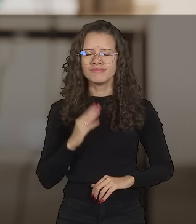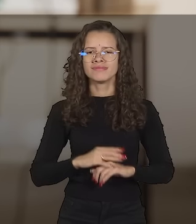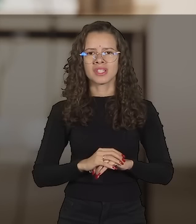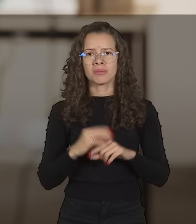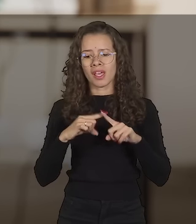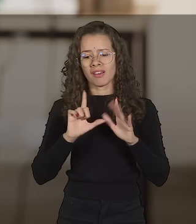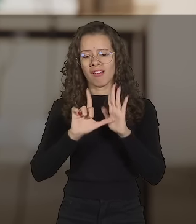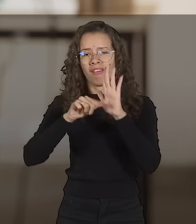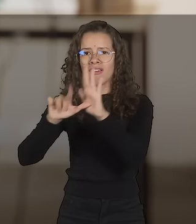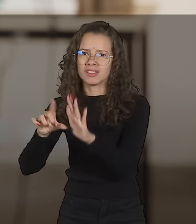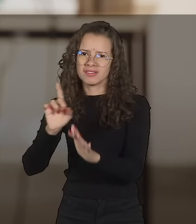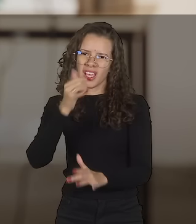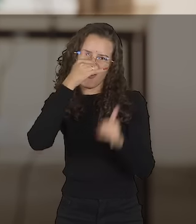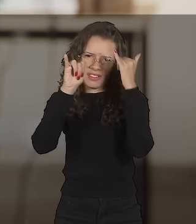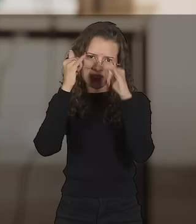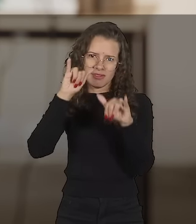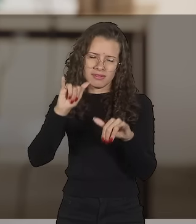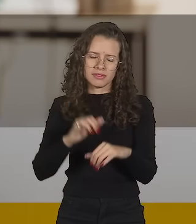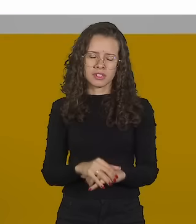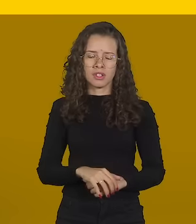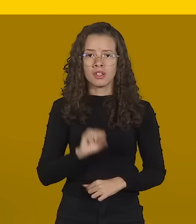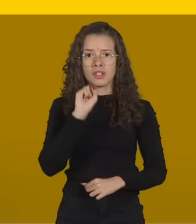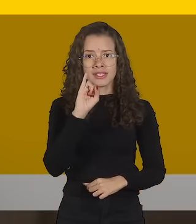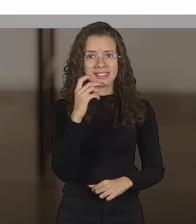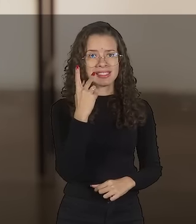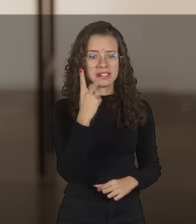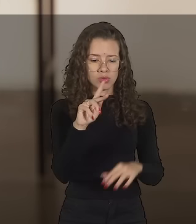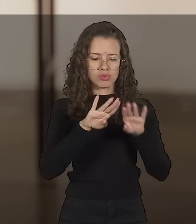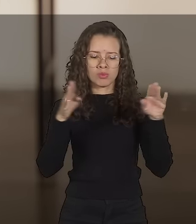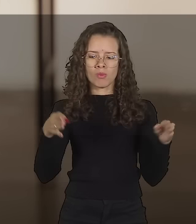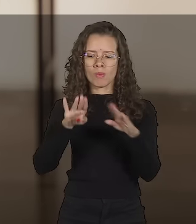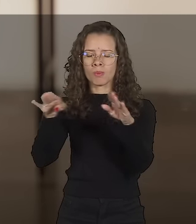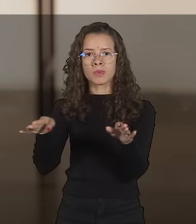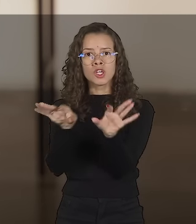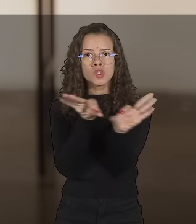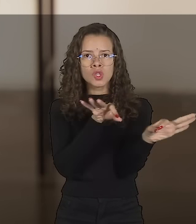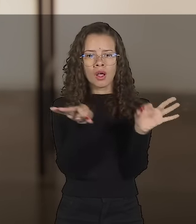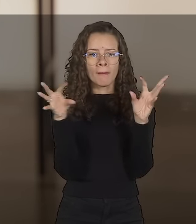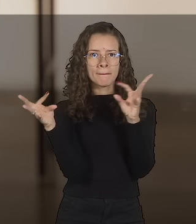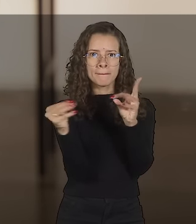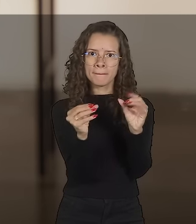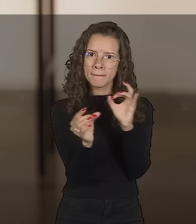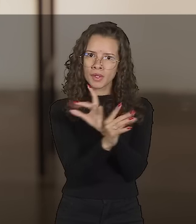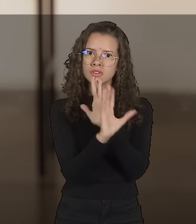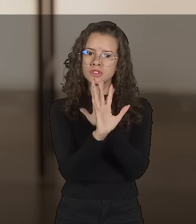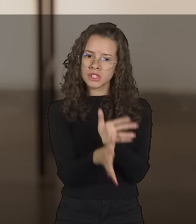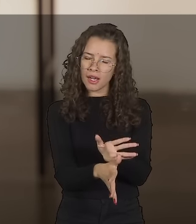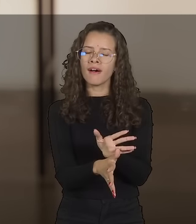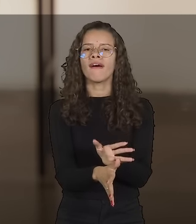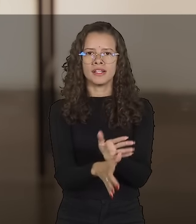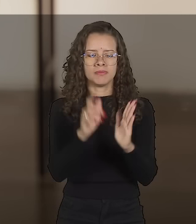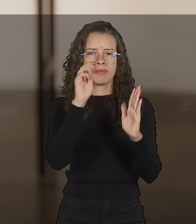eletrônica e evitará atrasos no início da votação. Se a sua sessão já estiver montada, confira se o ambiente